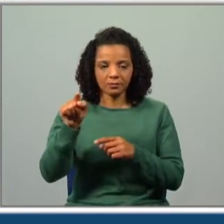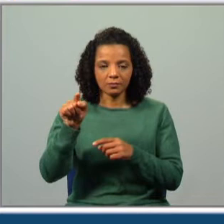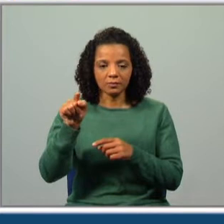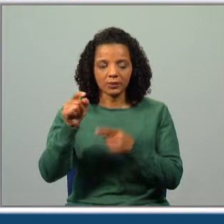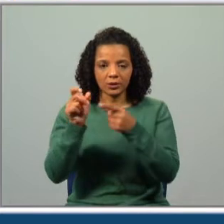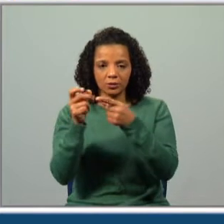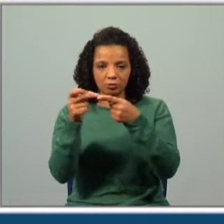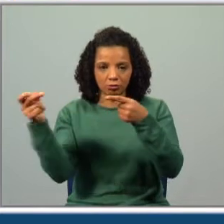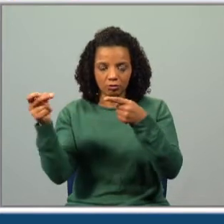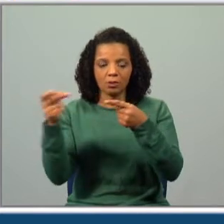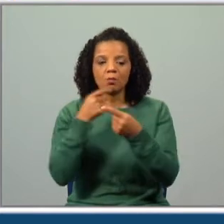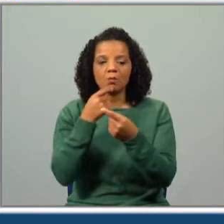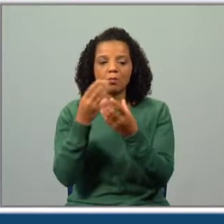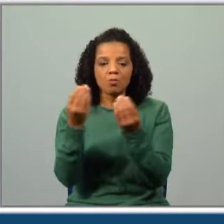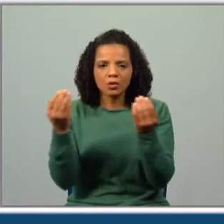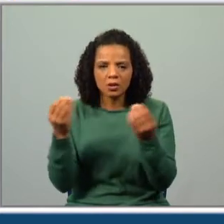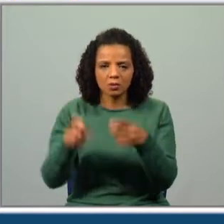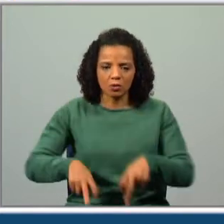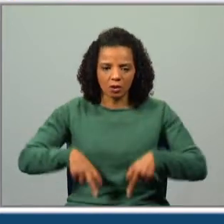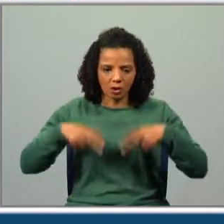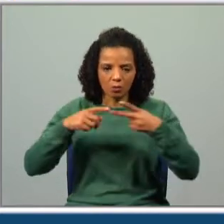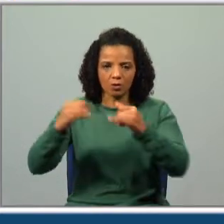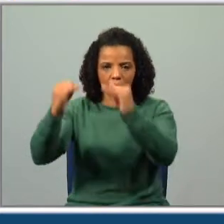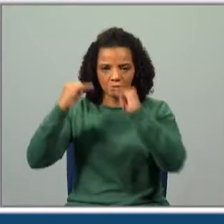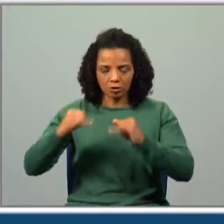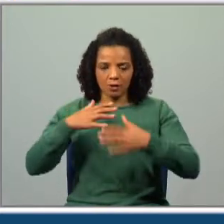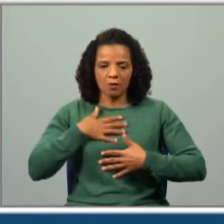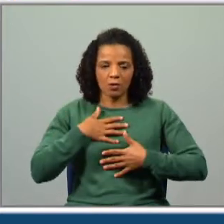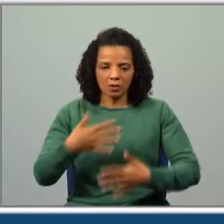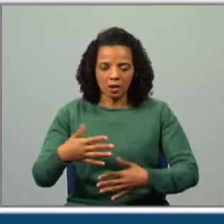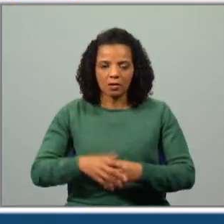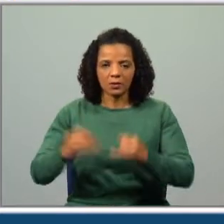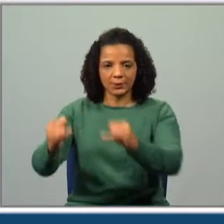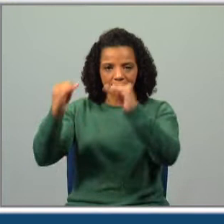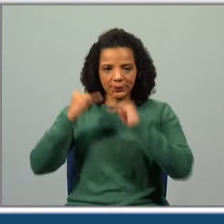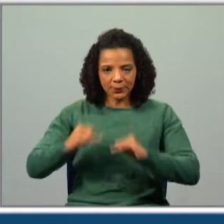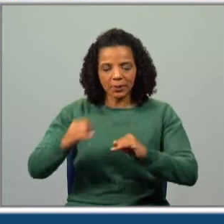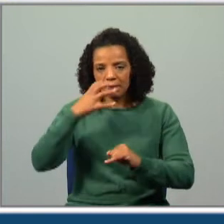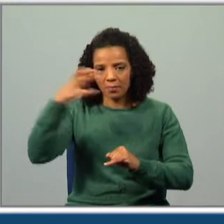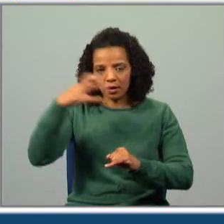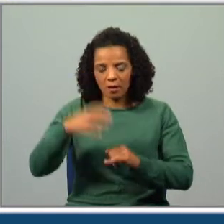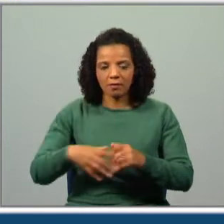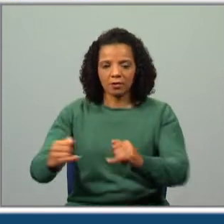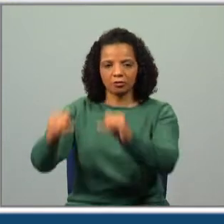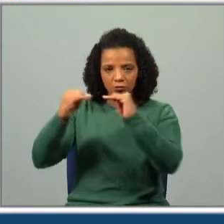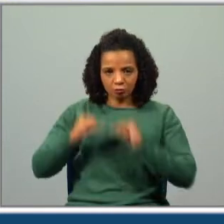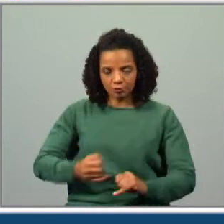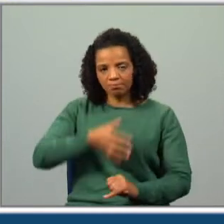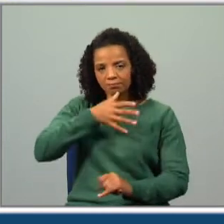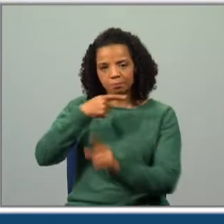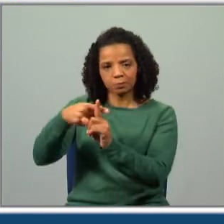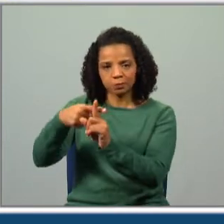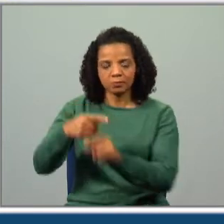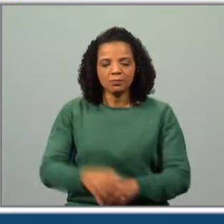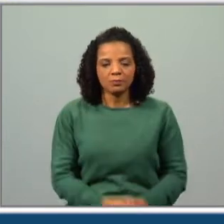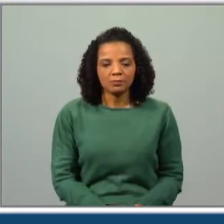rico, vontade, berrava e elogiavam. Ora, temos